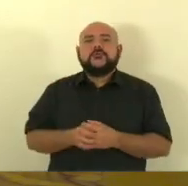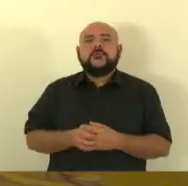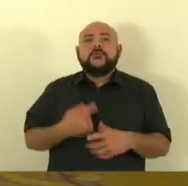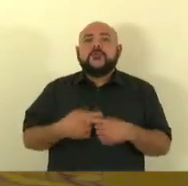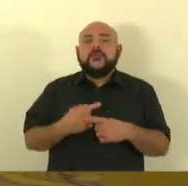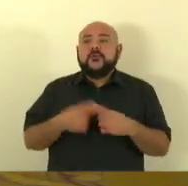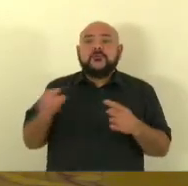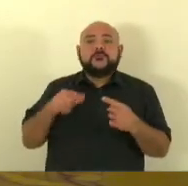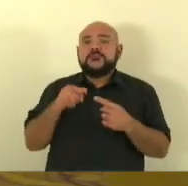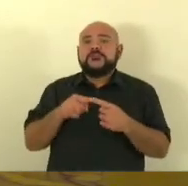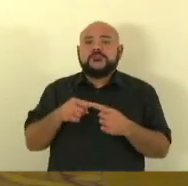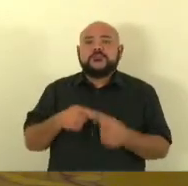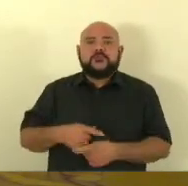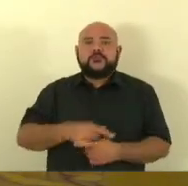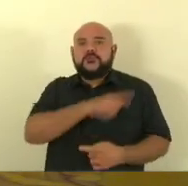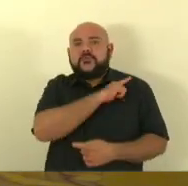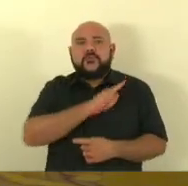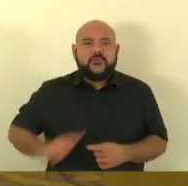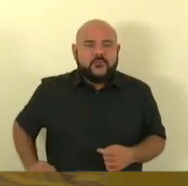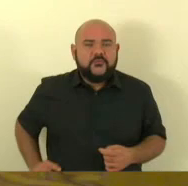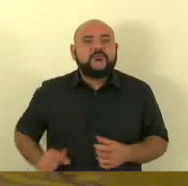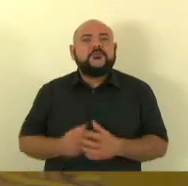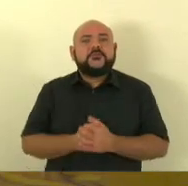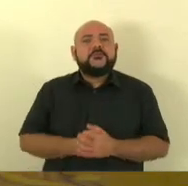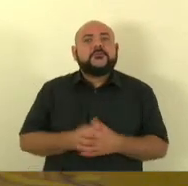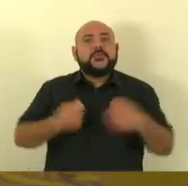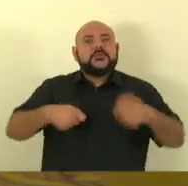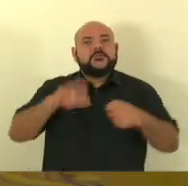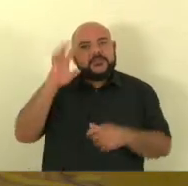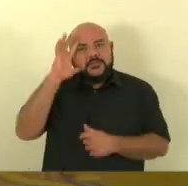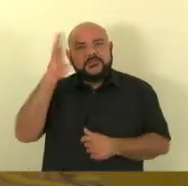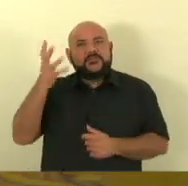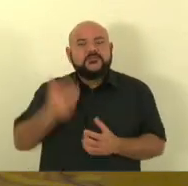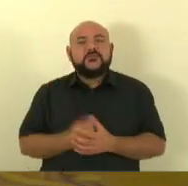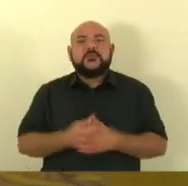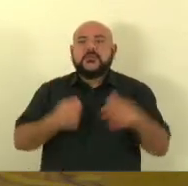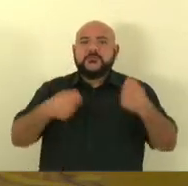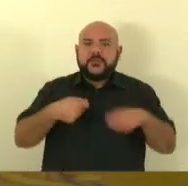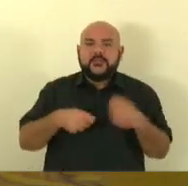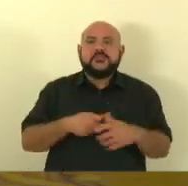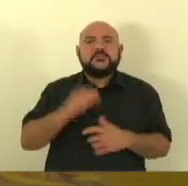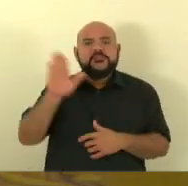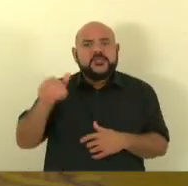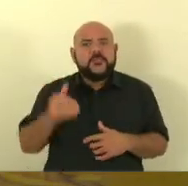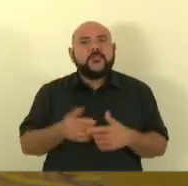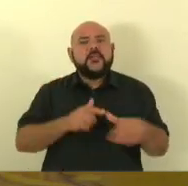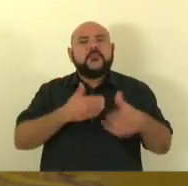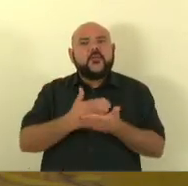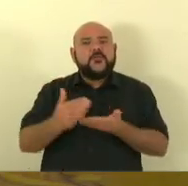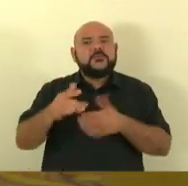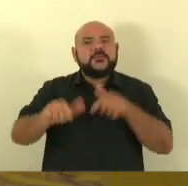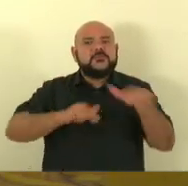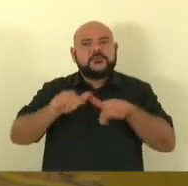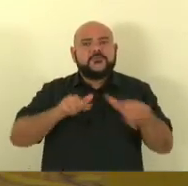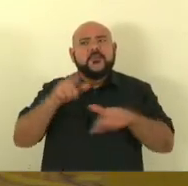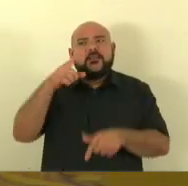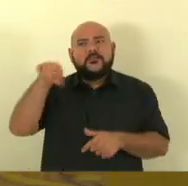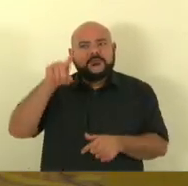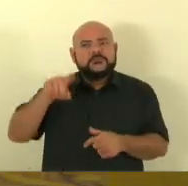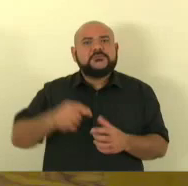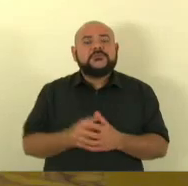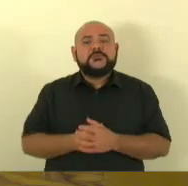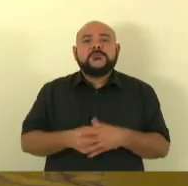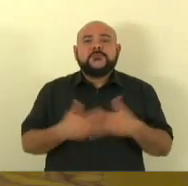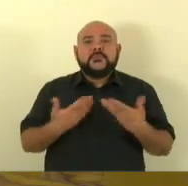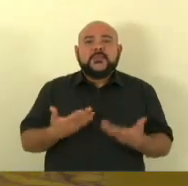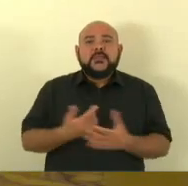compreenda a necessidade de estar absorvendo o cadastro de reserva um processo desse é oneroso